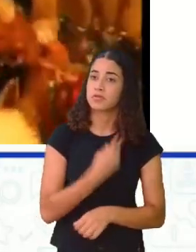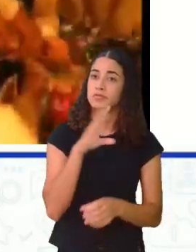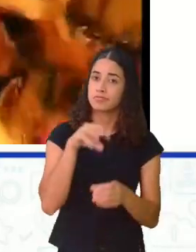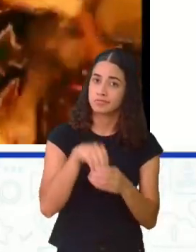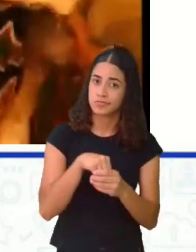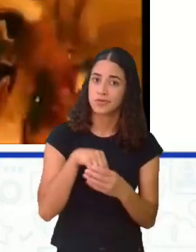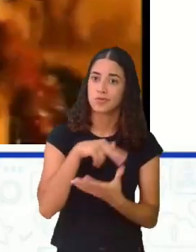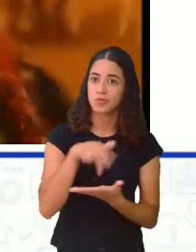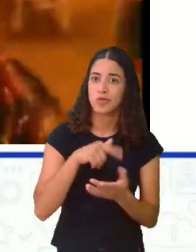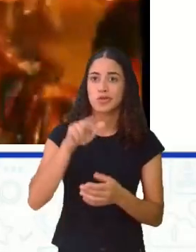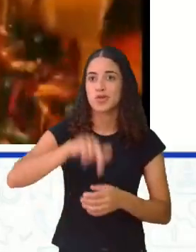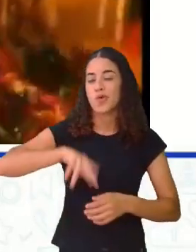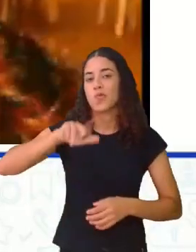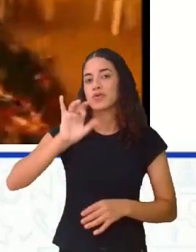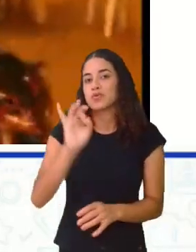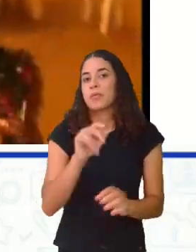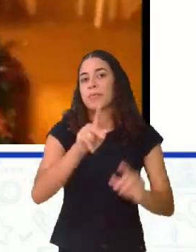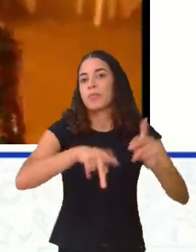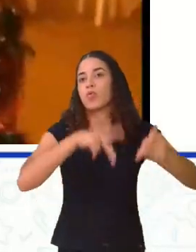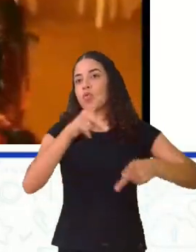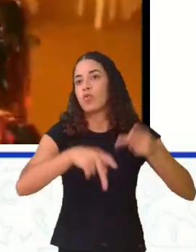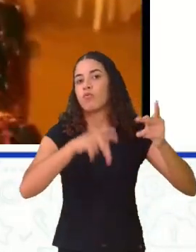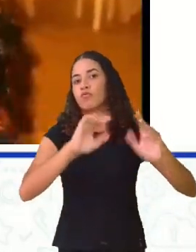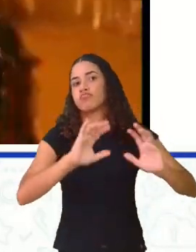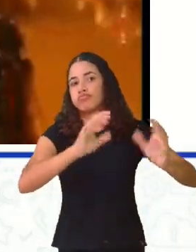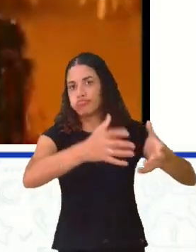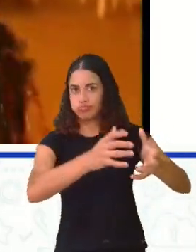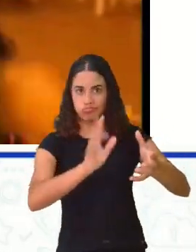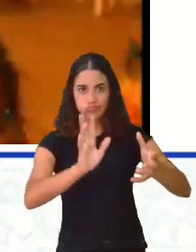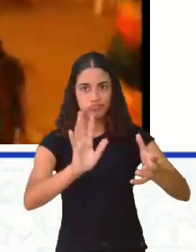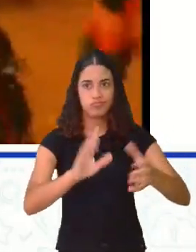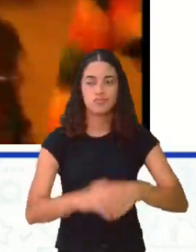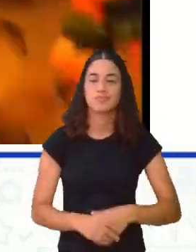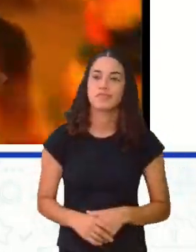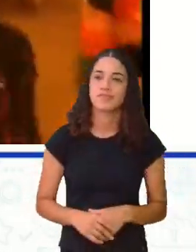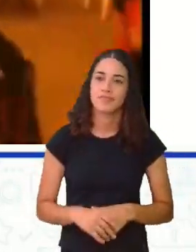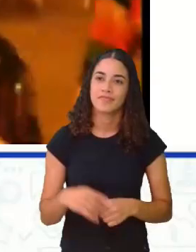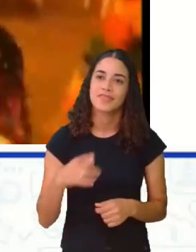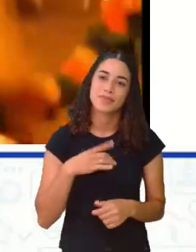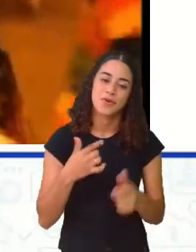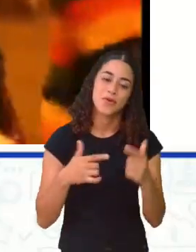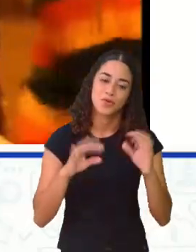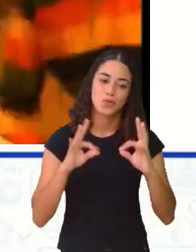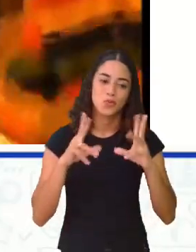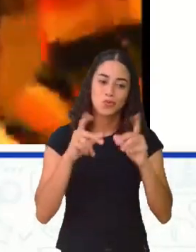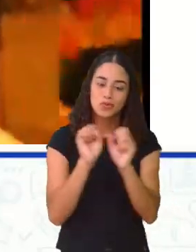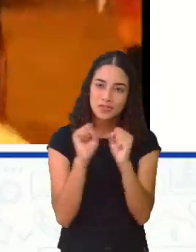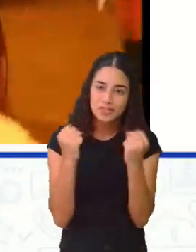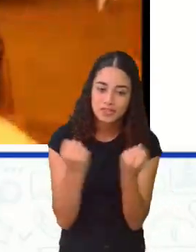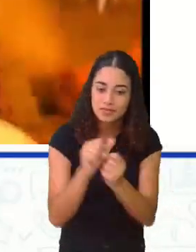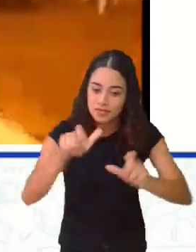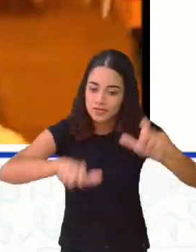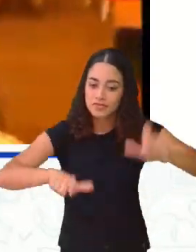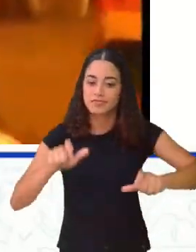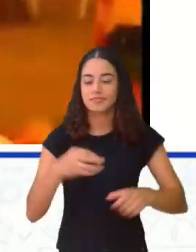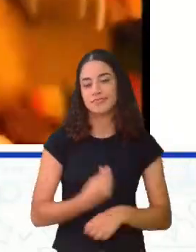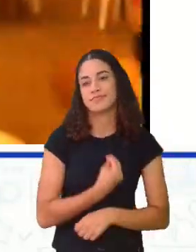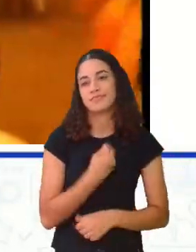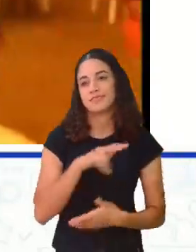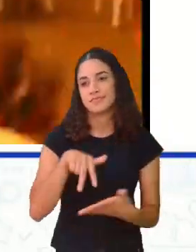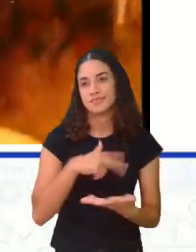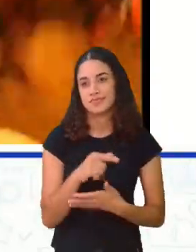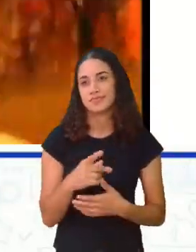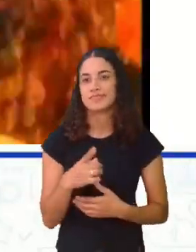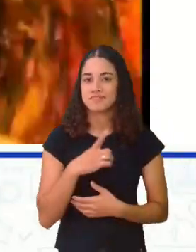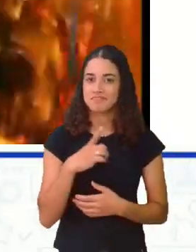Não é só o povo, né? Não é o povo. Todas as camadas da sociedade. Todas as camadas da sociedade. O Cavalo Marinho, ele